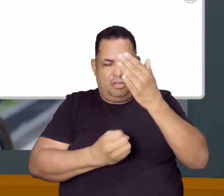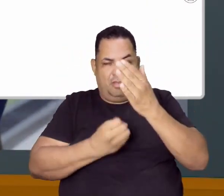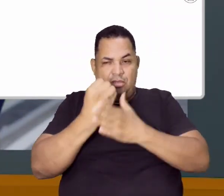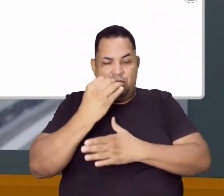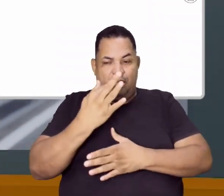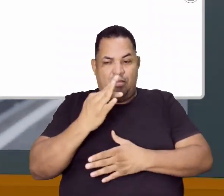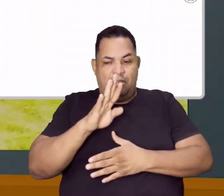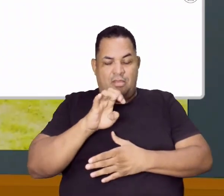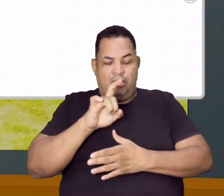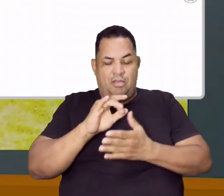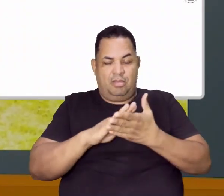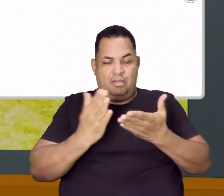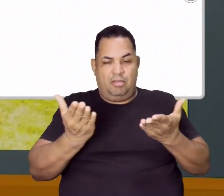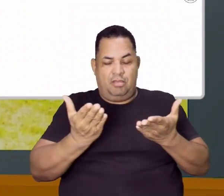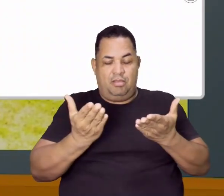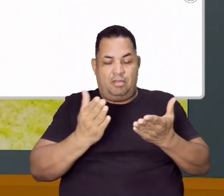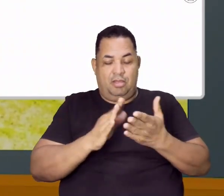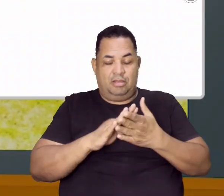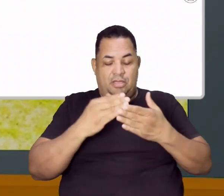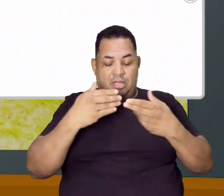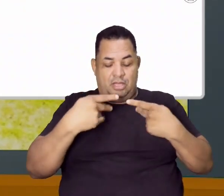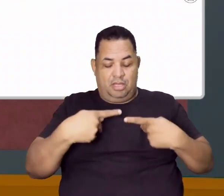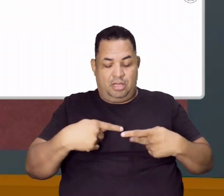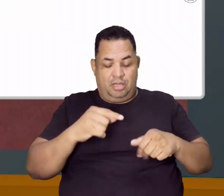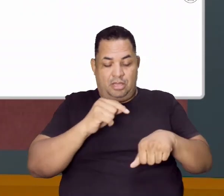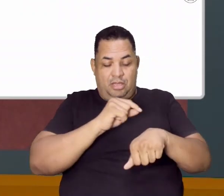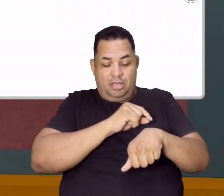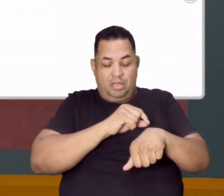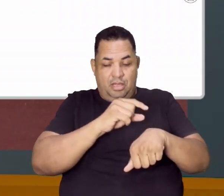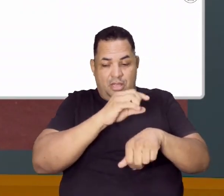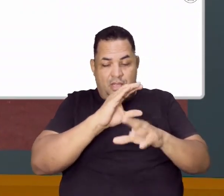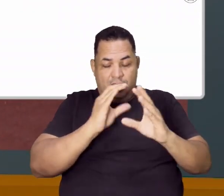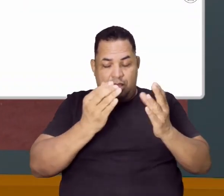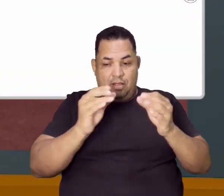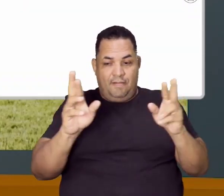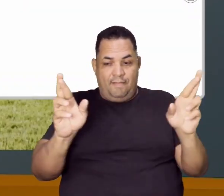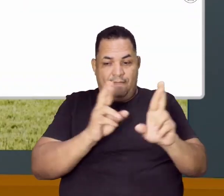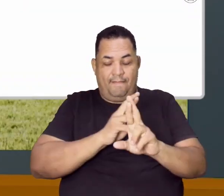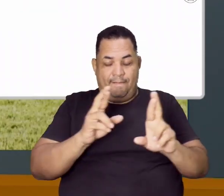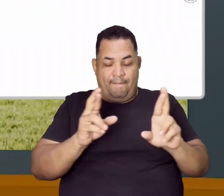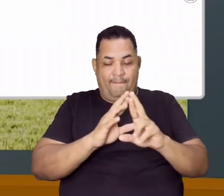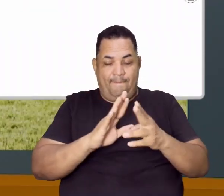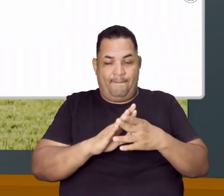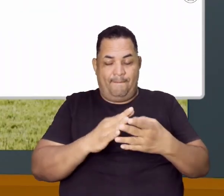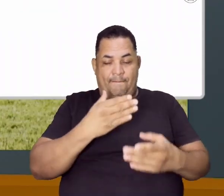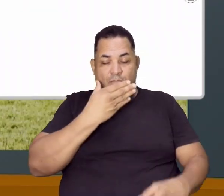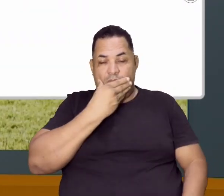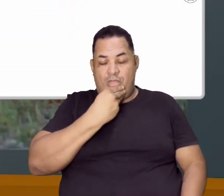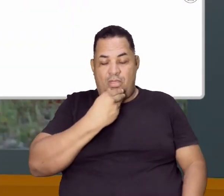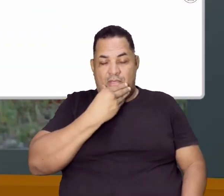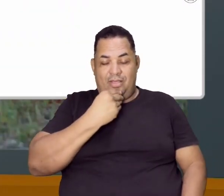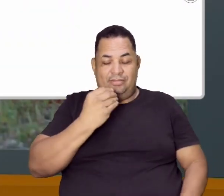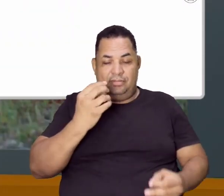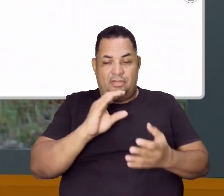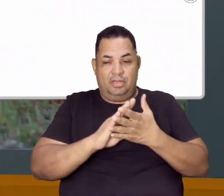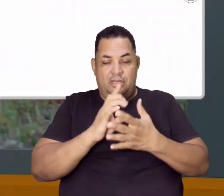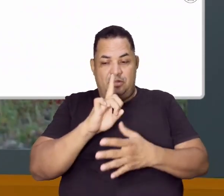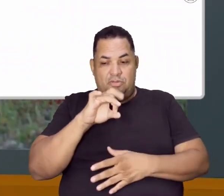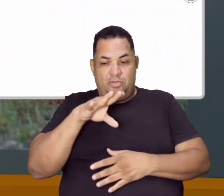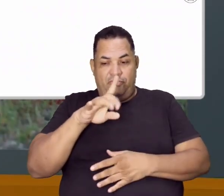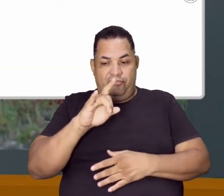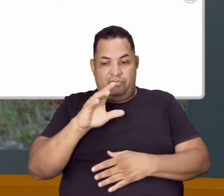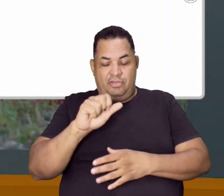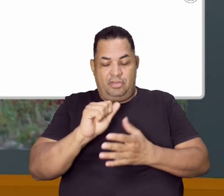Então por mais que o cara tá bem definido, que a gente vê mais isso em relação aos homens, né? Essa desmofia aí